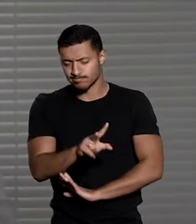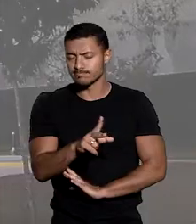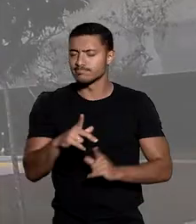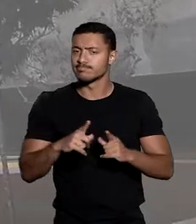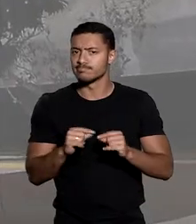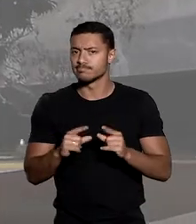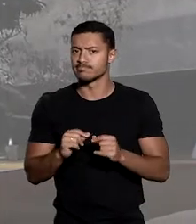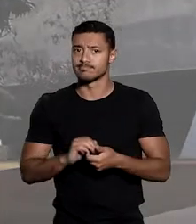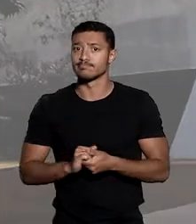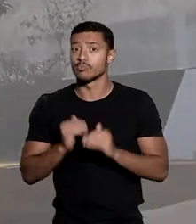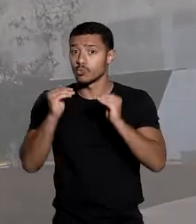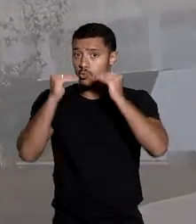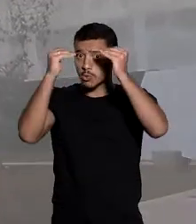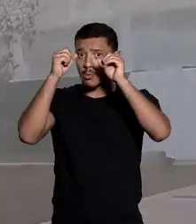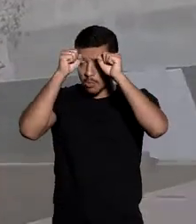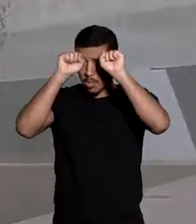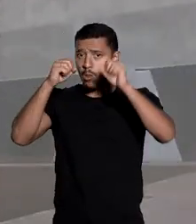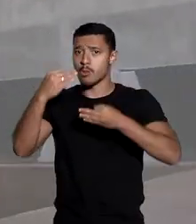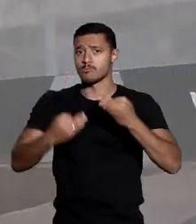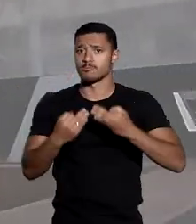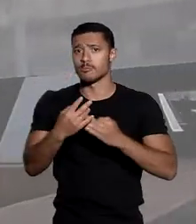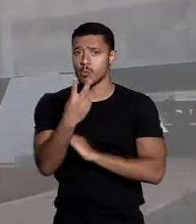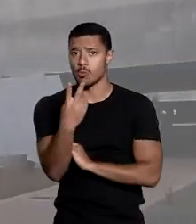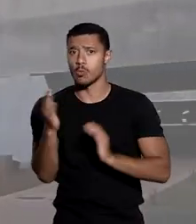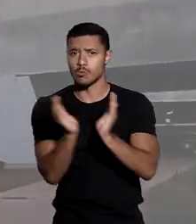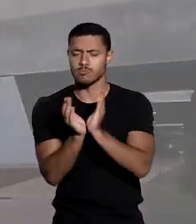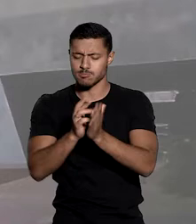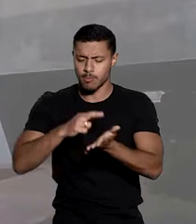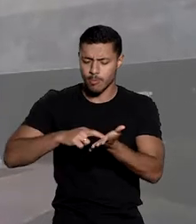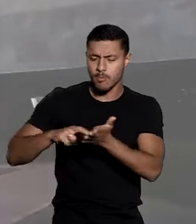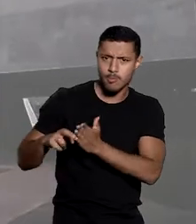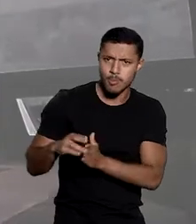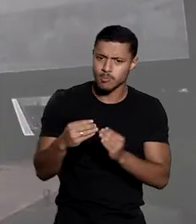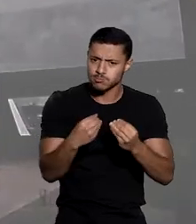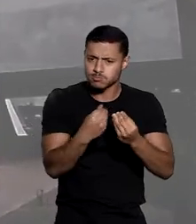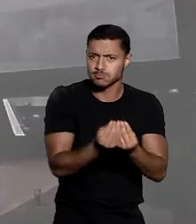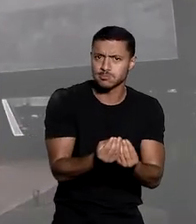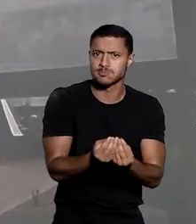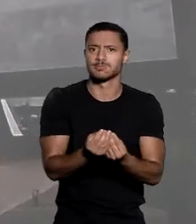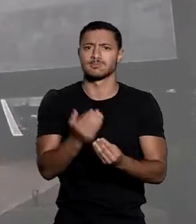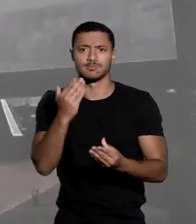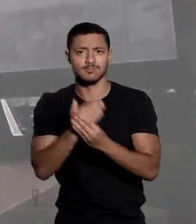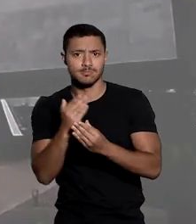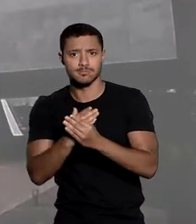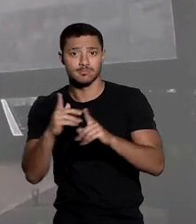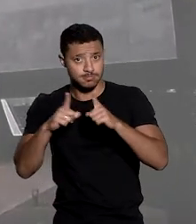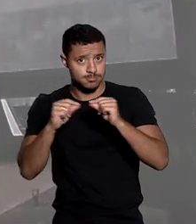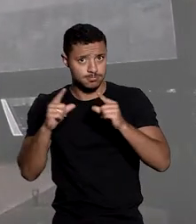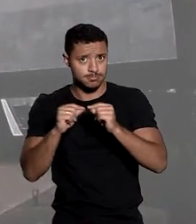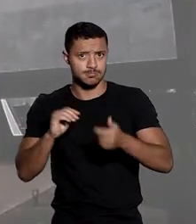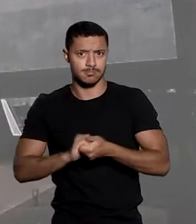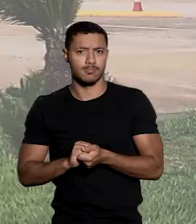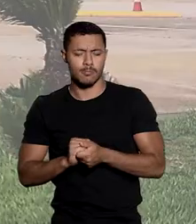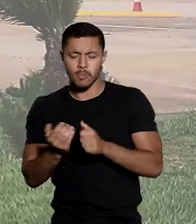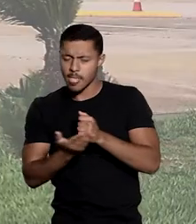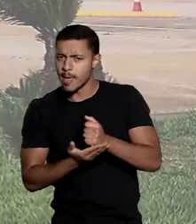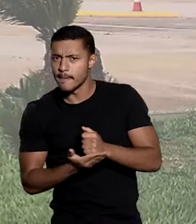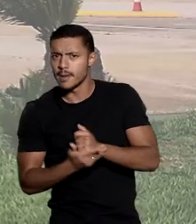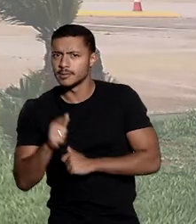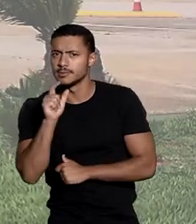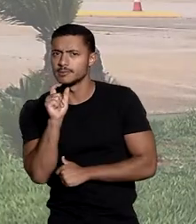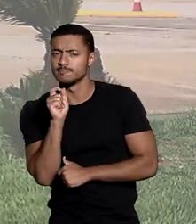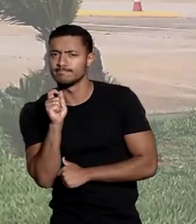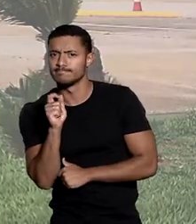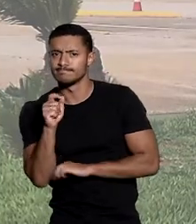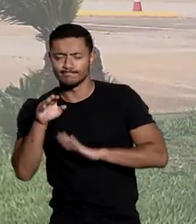distrital. No Superior Tribunal de Justiça, a segunda turma negou provimento a recurso especial do Distrito Federal, sob o fundamento de